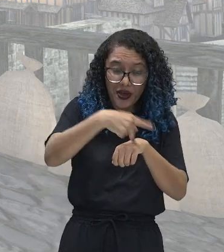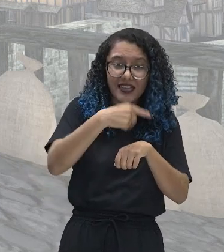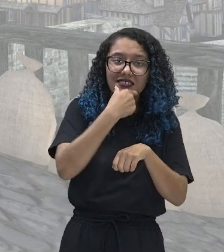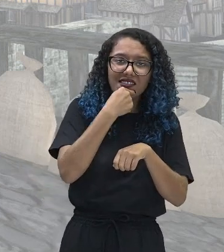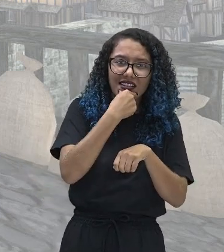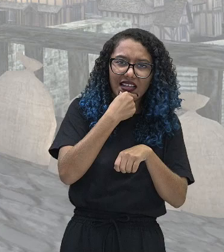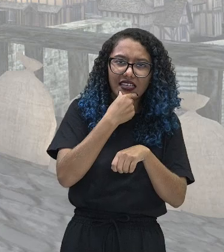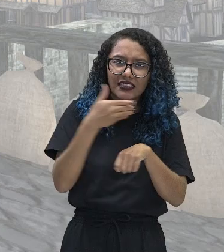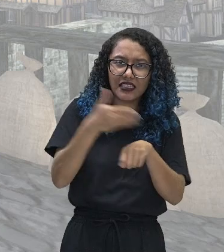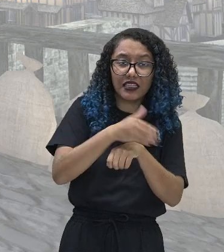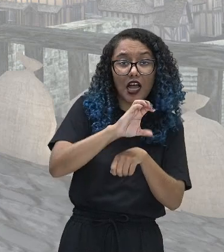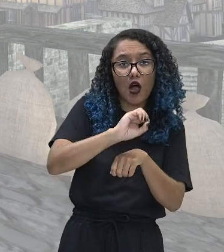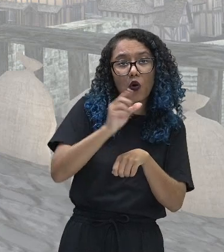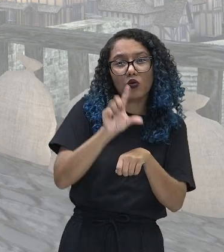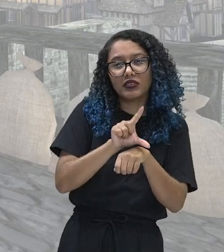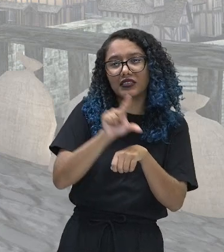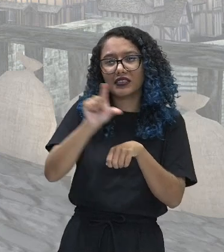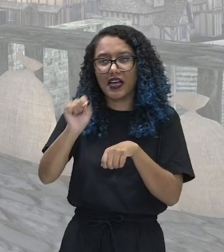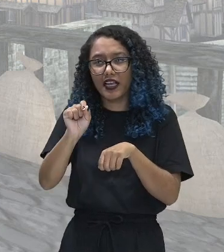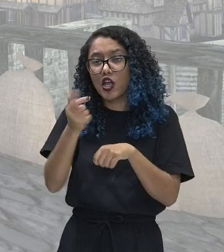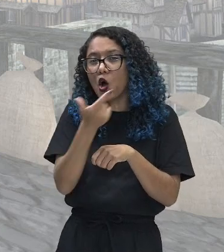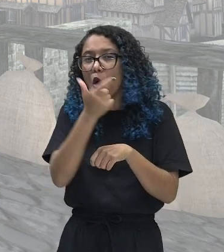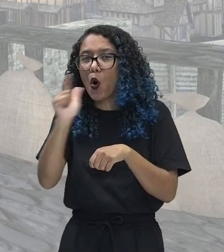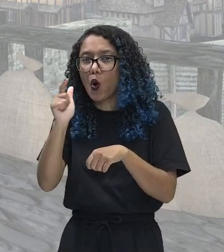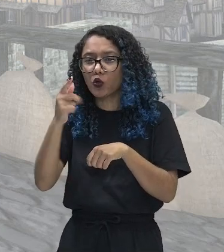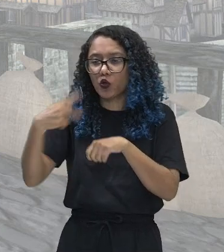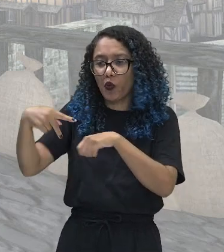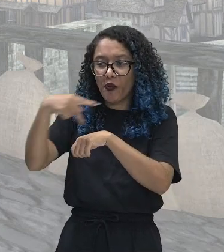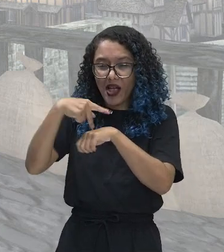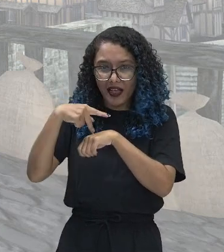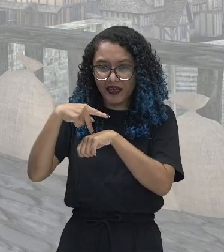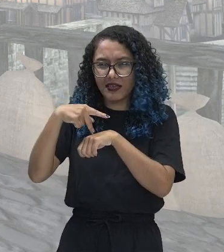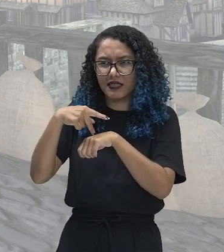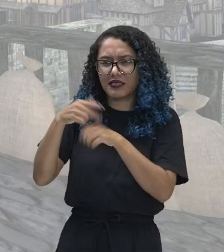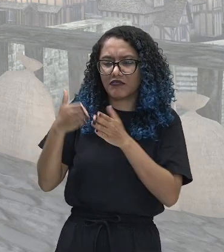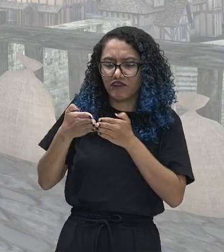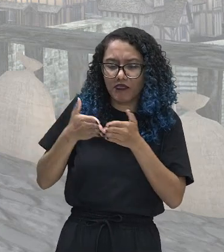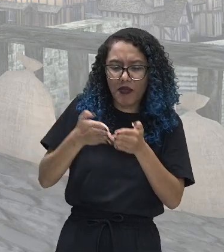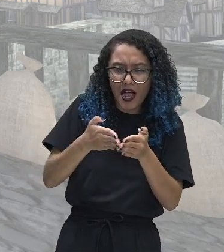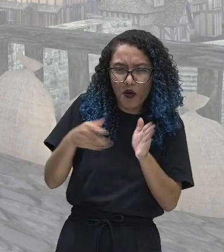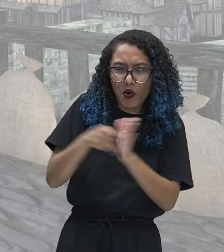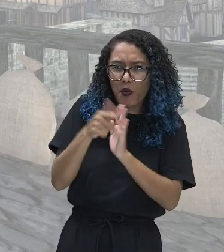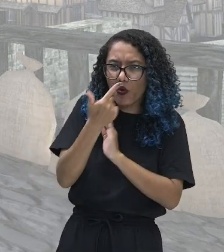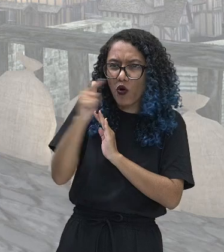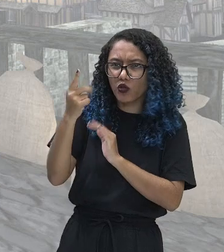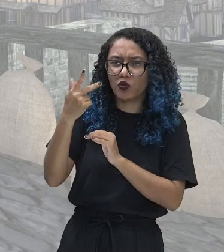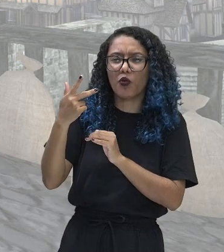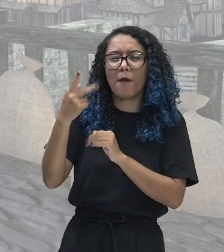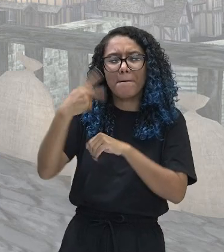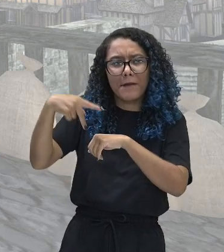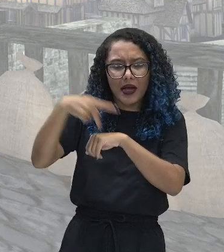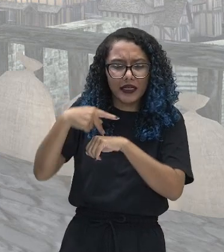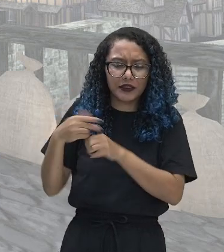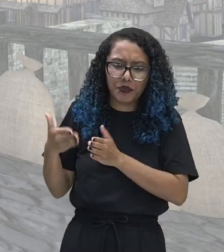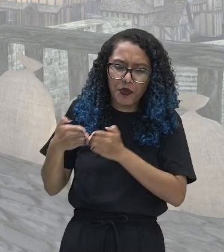estrangeiros. Ou seja, somente navio de bandeira inglesa podia ali transportar a mercadoria nos portos